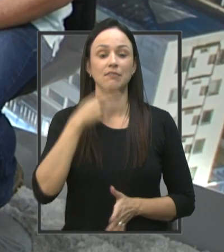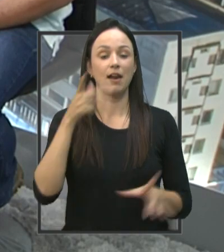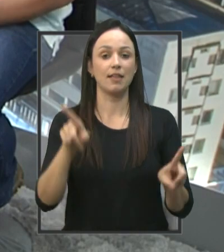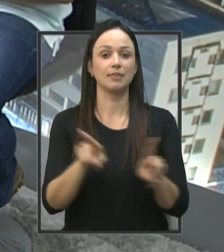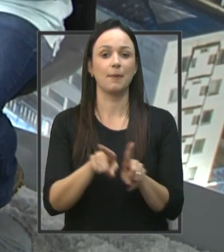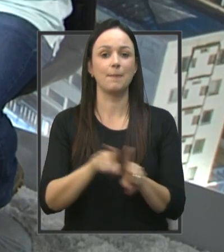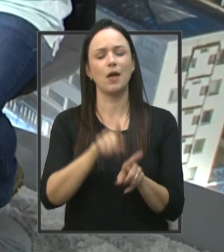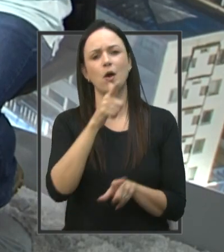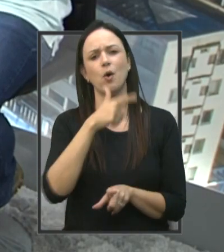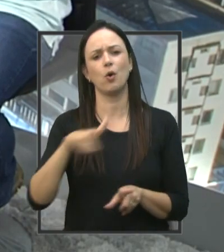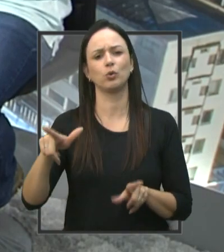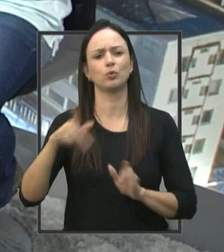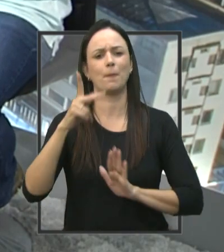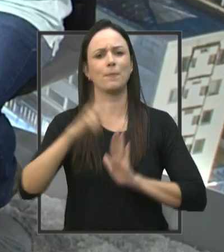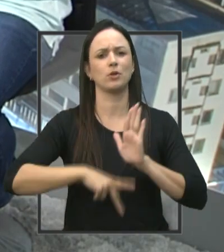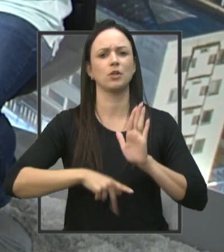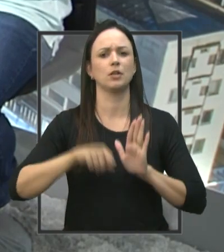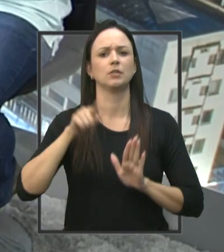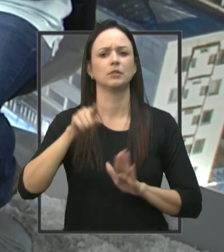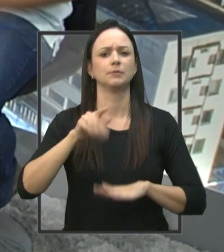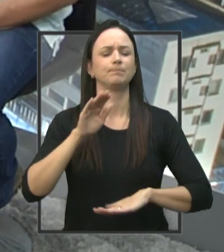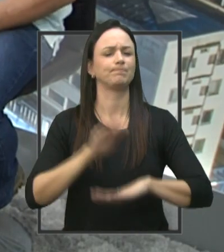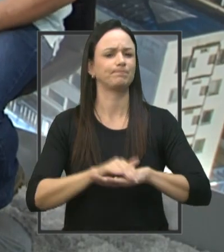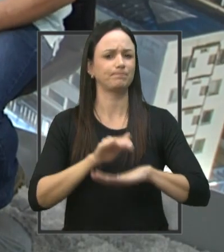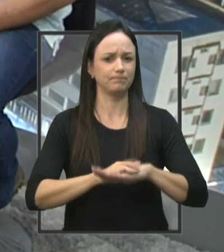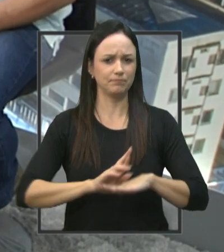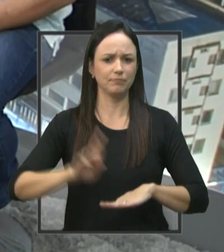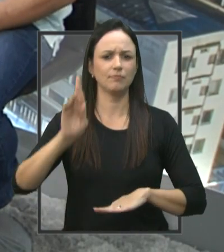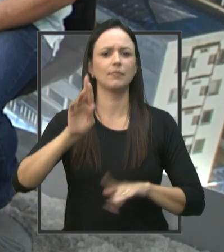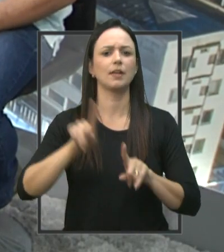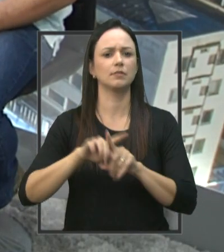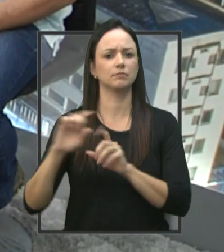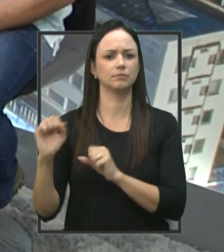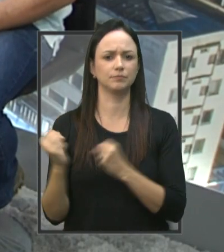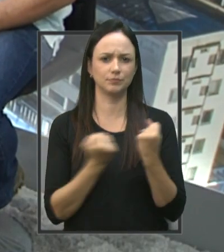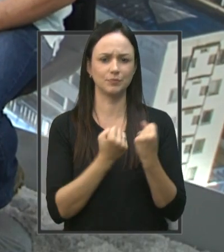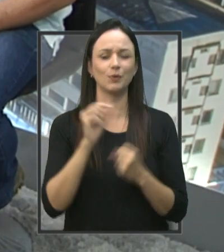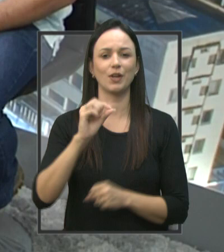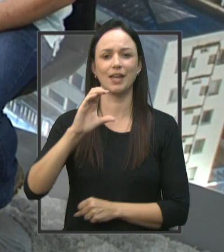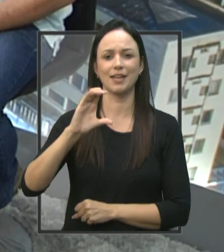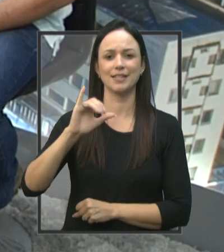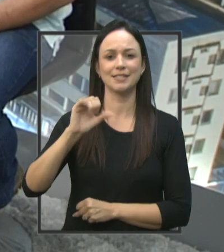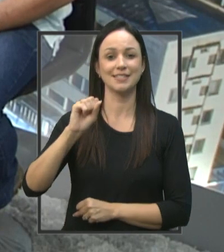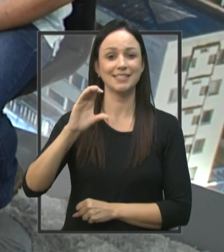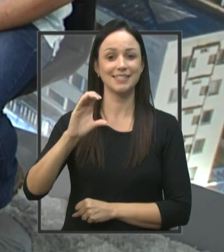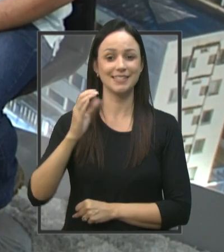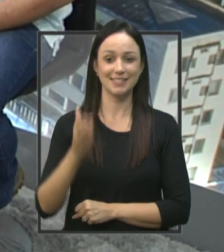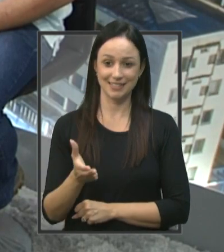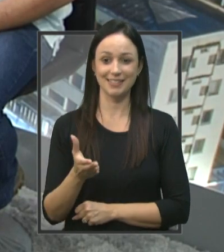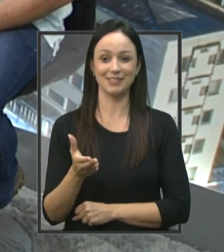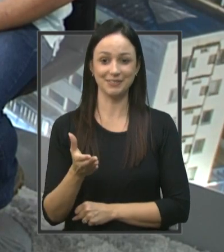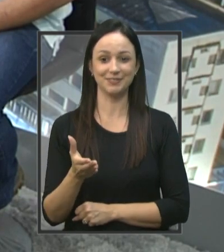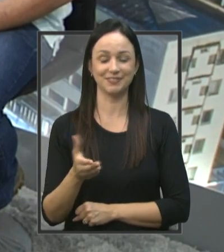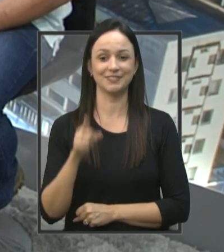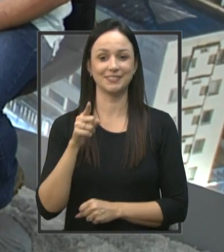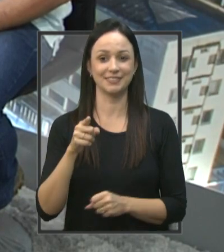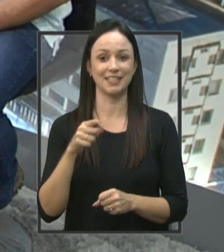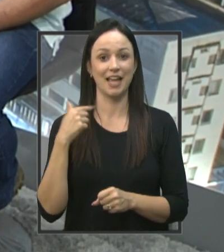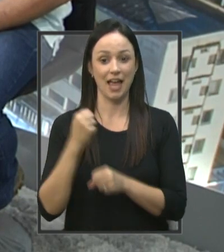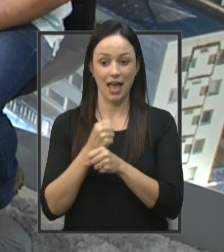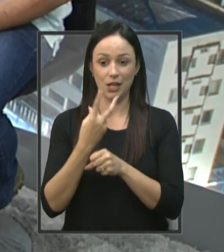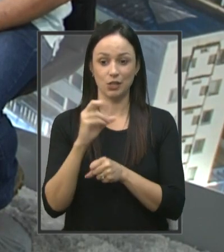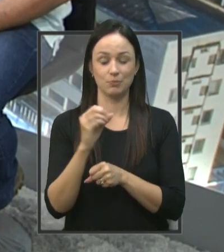projeto Que o senhor é um grande Entusiasta E defensor Que é o SISC Que cresceu muito Nesse ano de